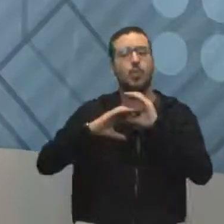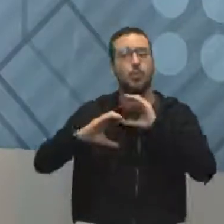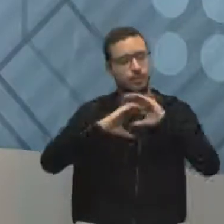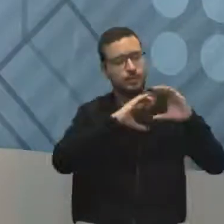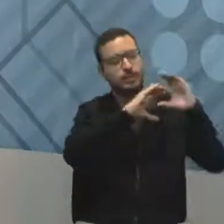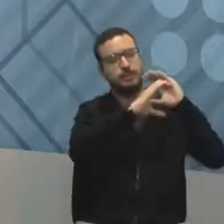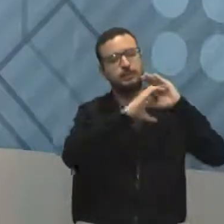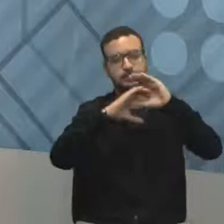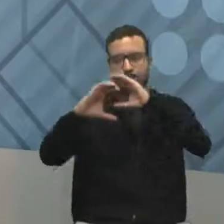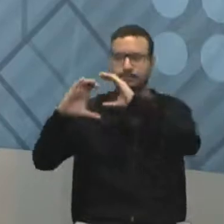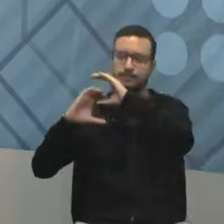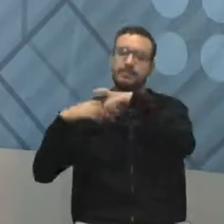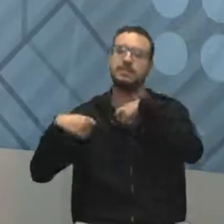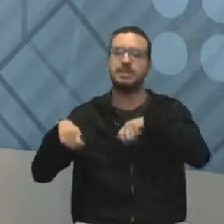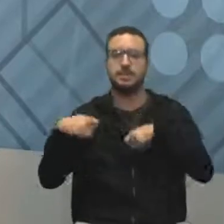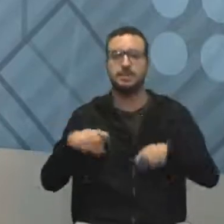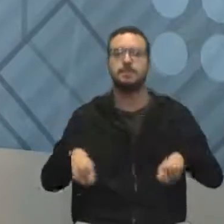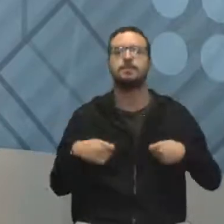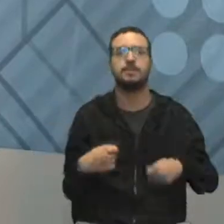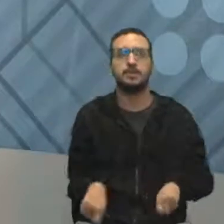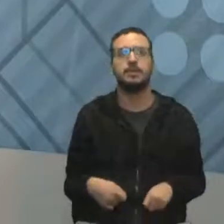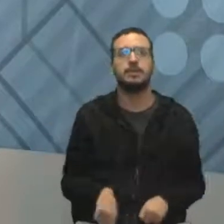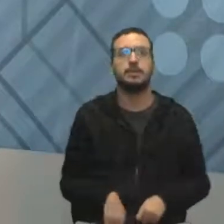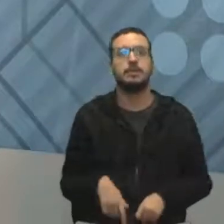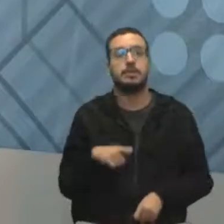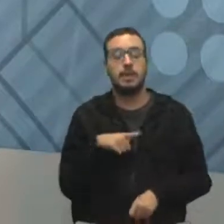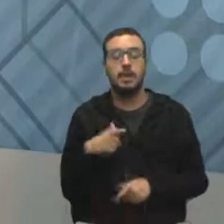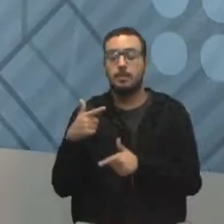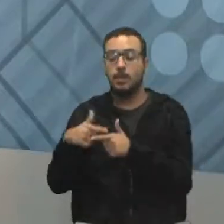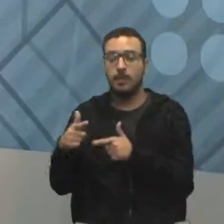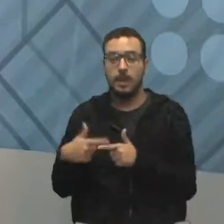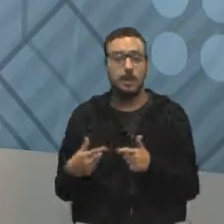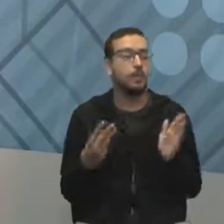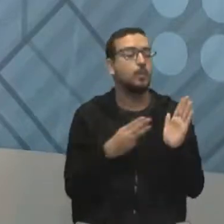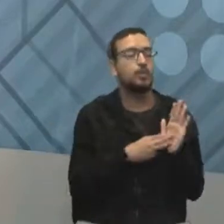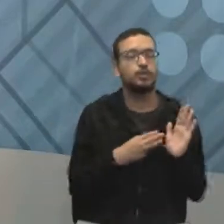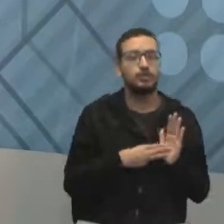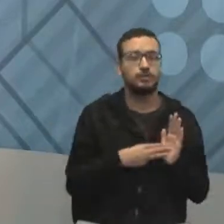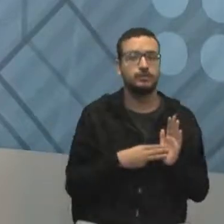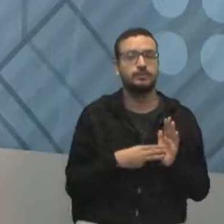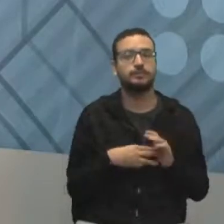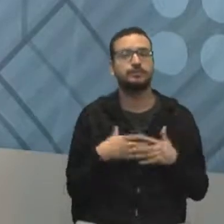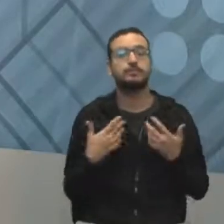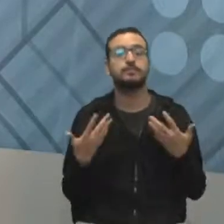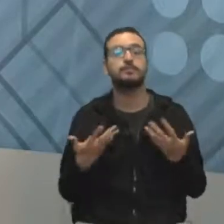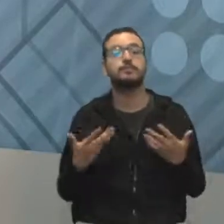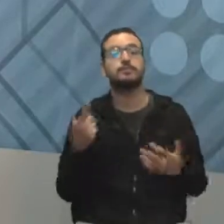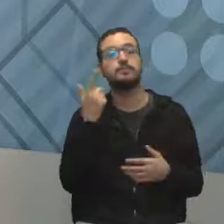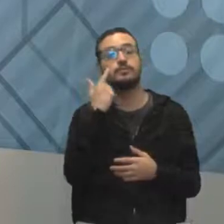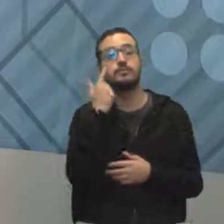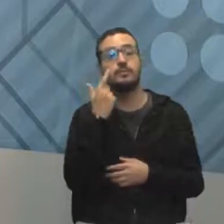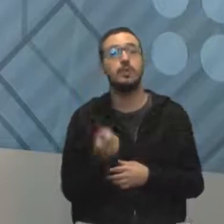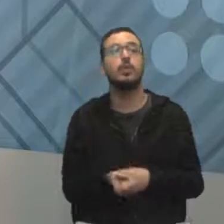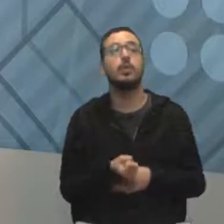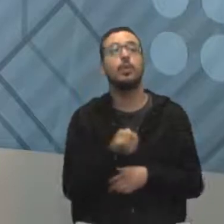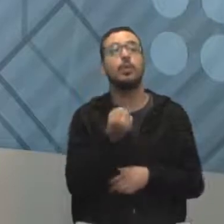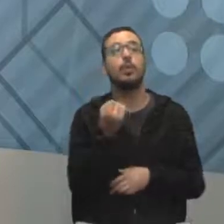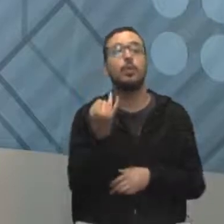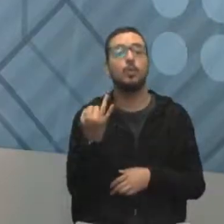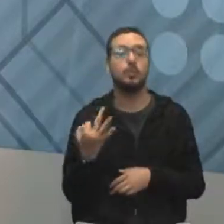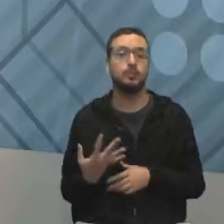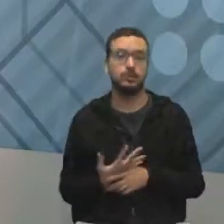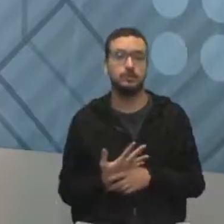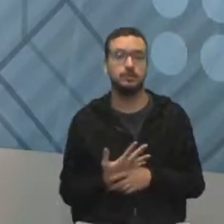se comunicar. Combinado? Então tem problema e tem causa. Agora a gente vai quantificar esses problemas. Quantos são de